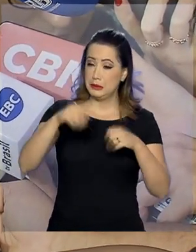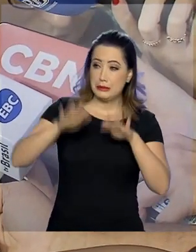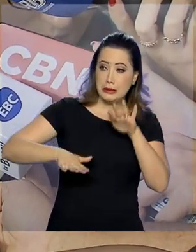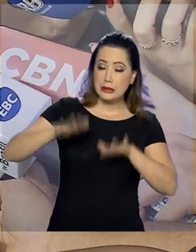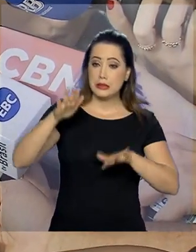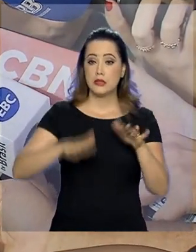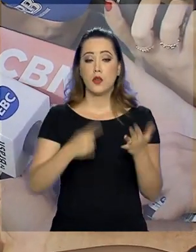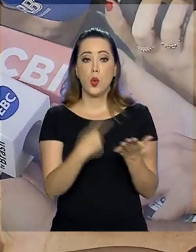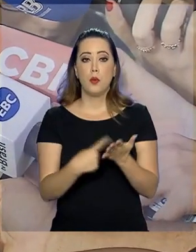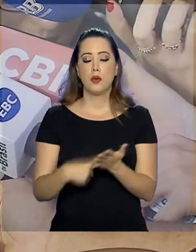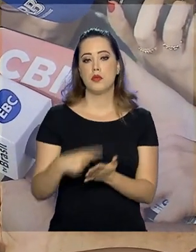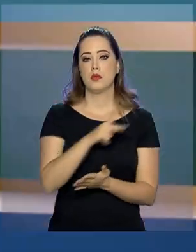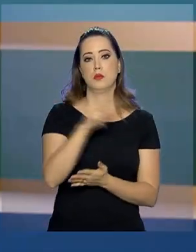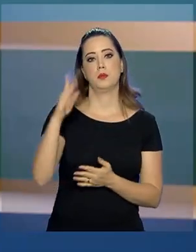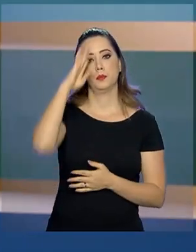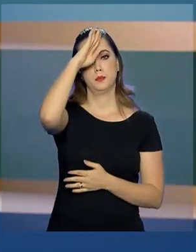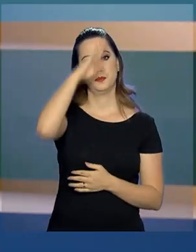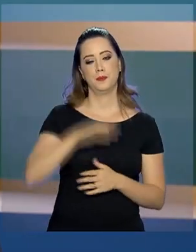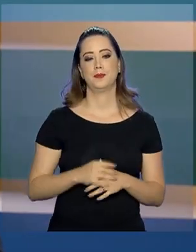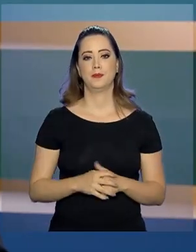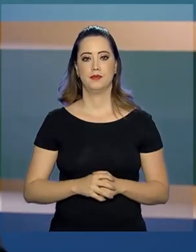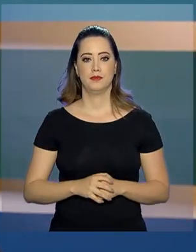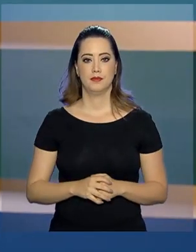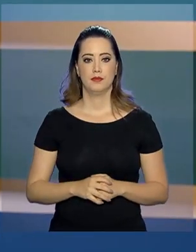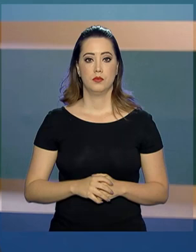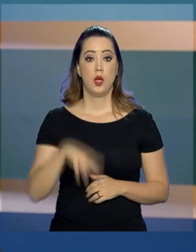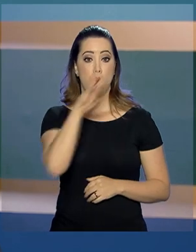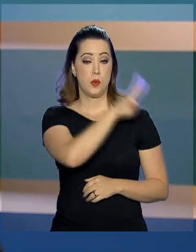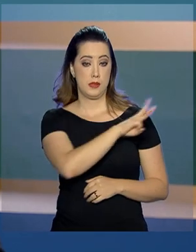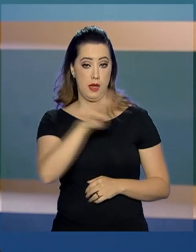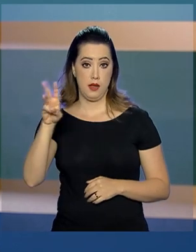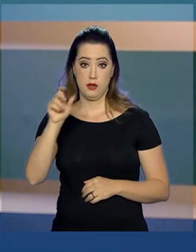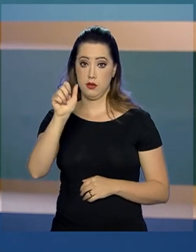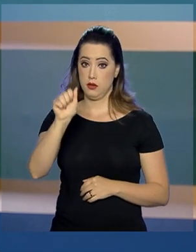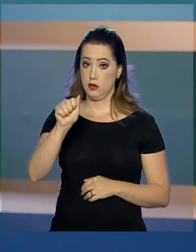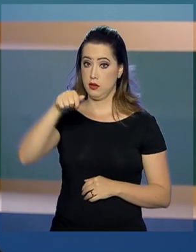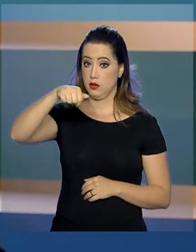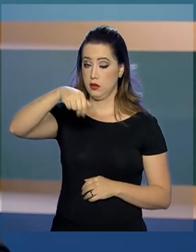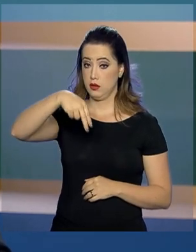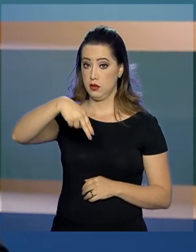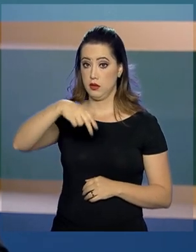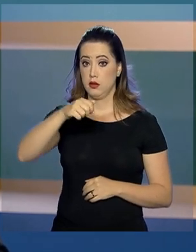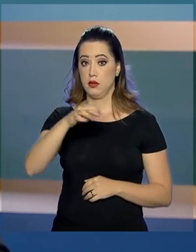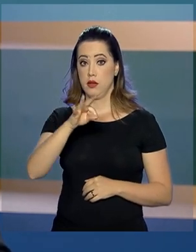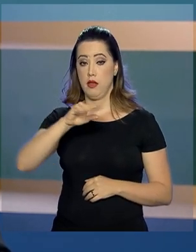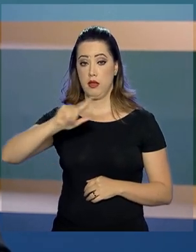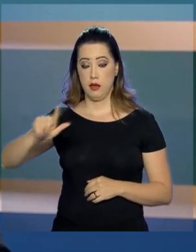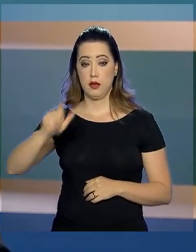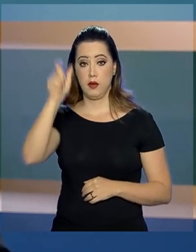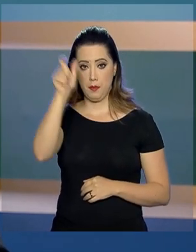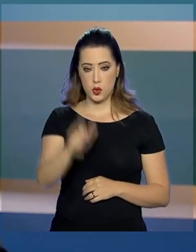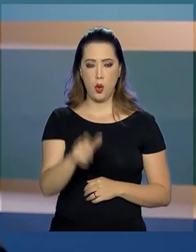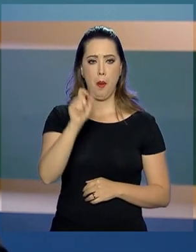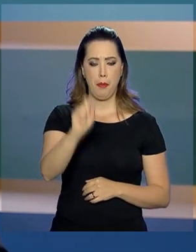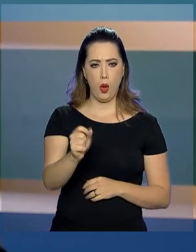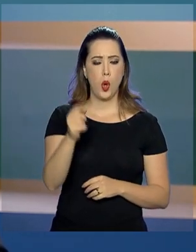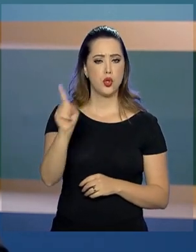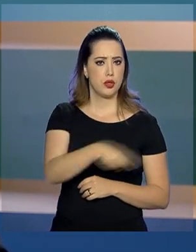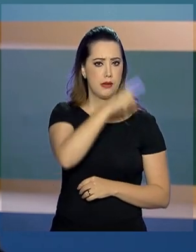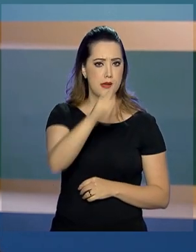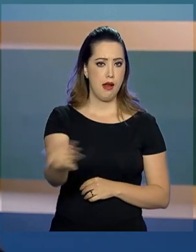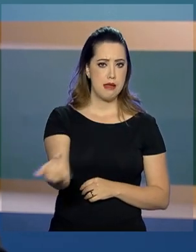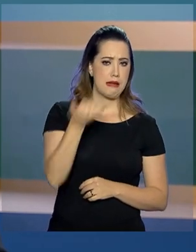agenda do presidente. O site da Anatel, em que um consumidor pode bloquear as ligações de empresas que